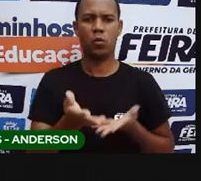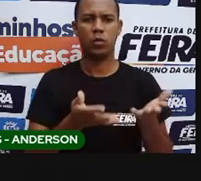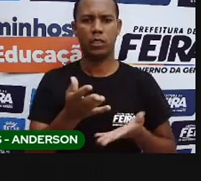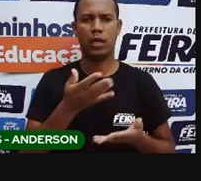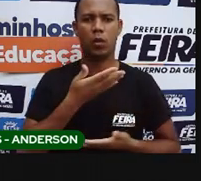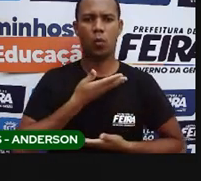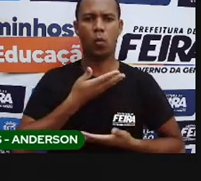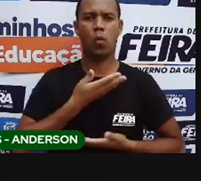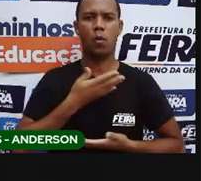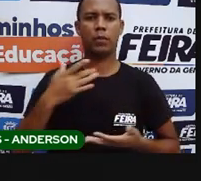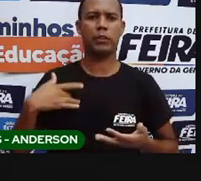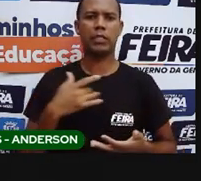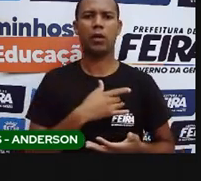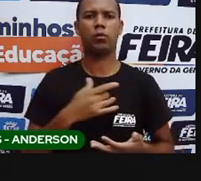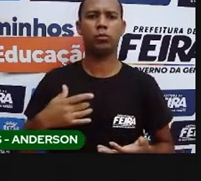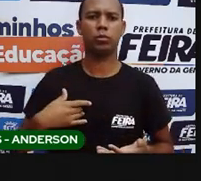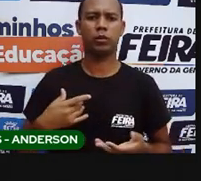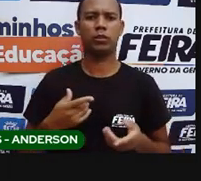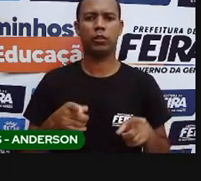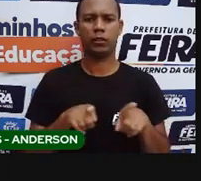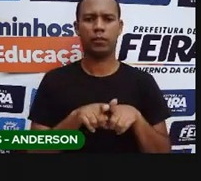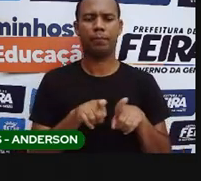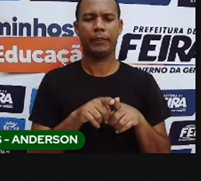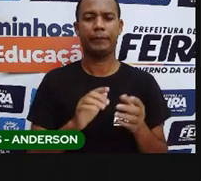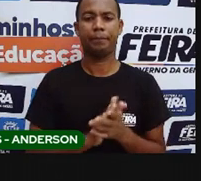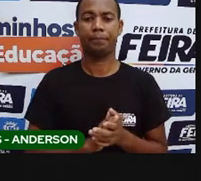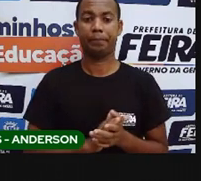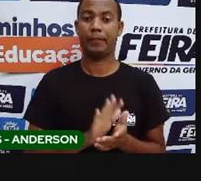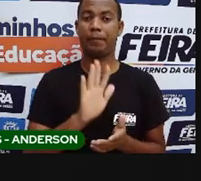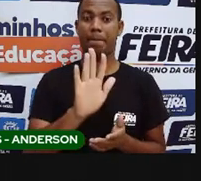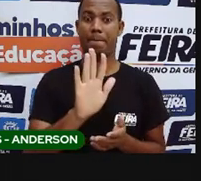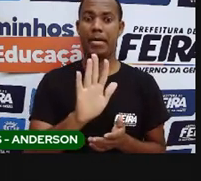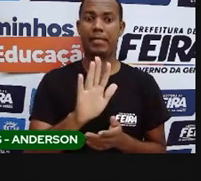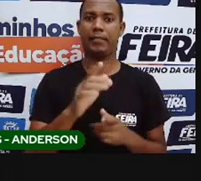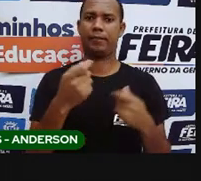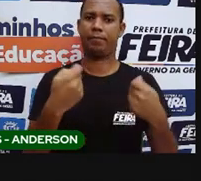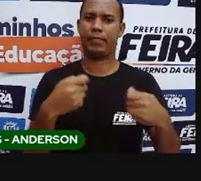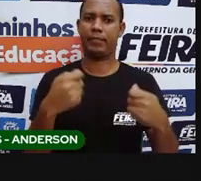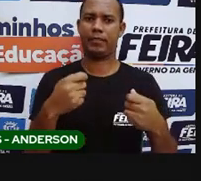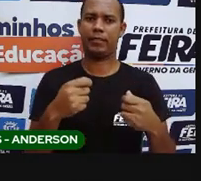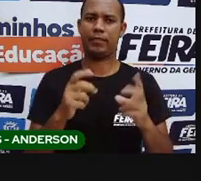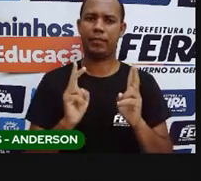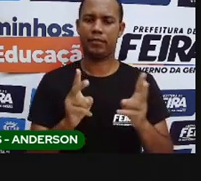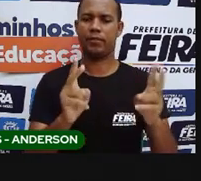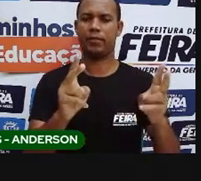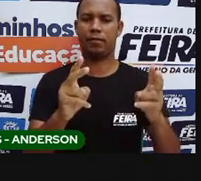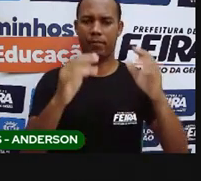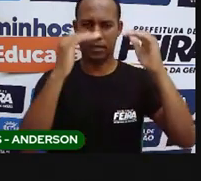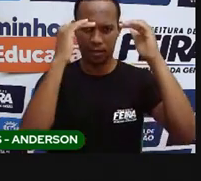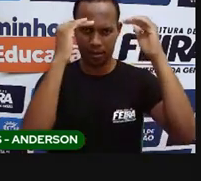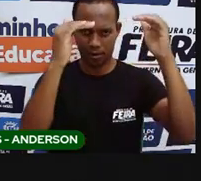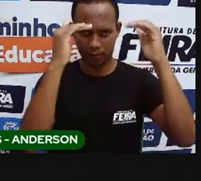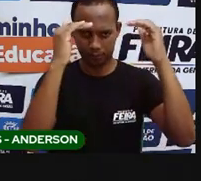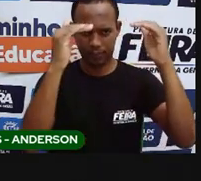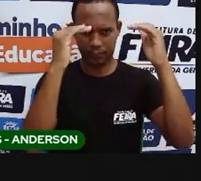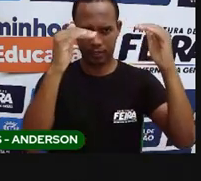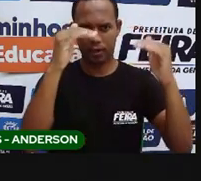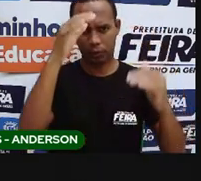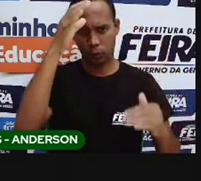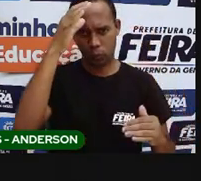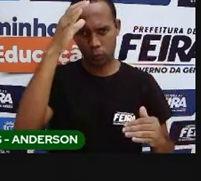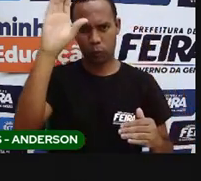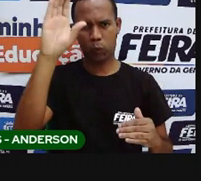Lembrando que, em definição da nossa crença religiosa, a precisa respeitar a crença do outro, né? A precisa